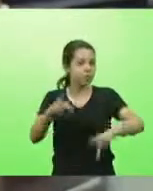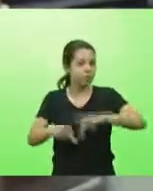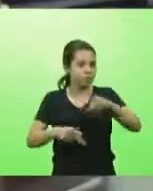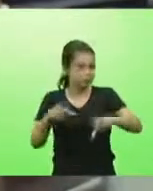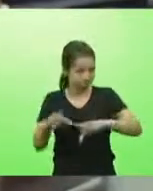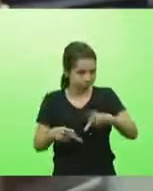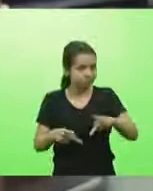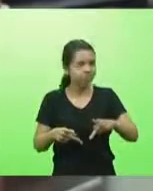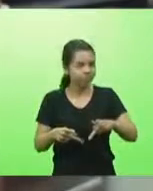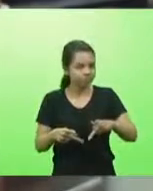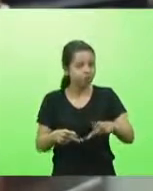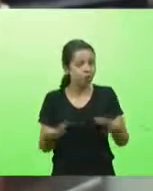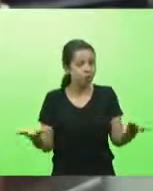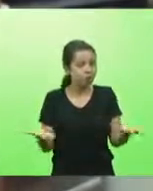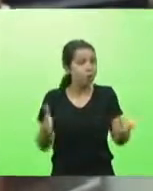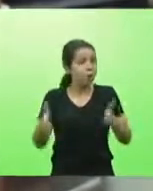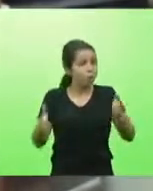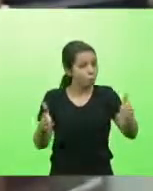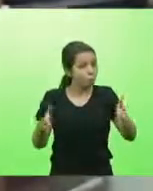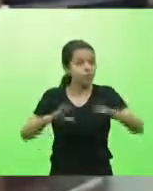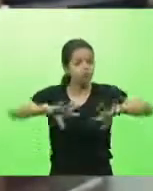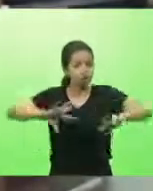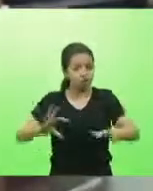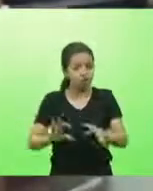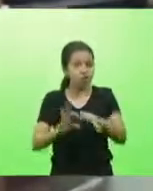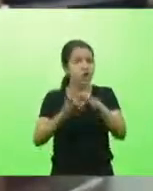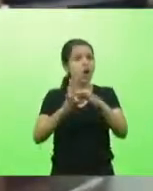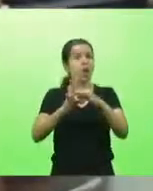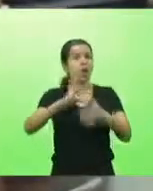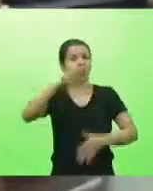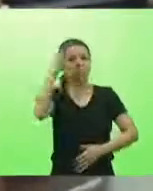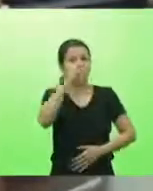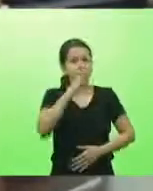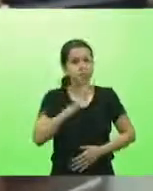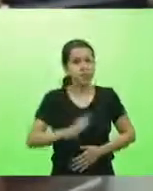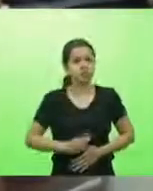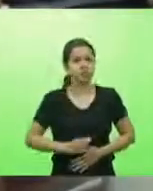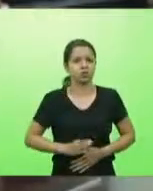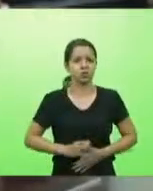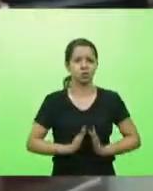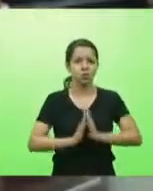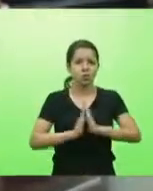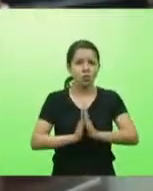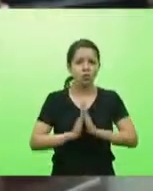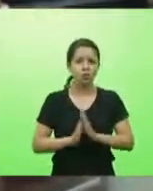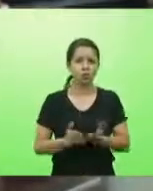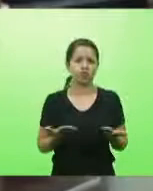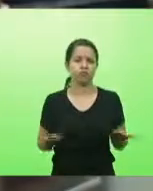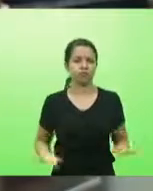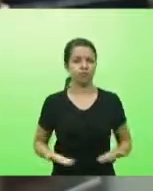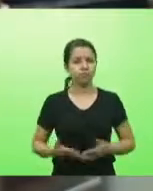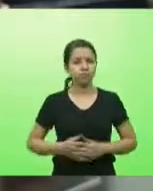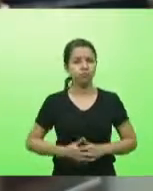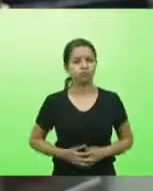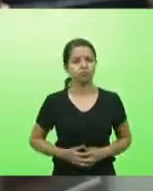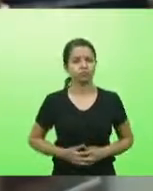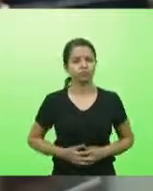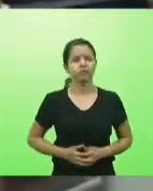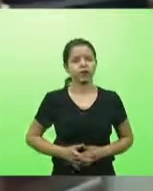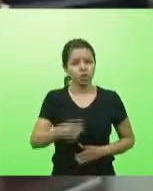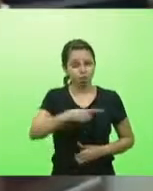Esse é um momento de união nacional, gente. Pelo amor de Deus, nós estamos muito